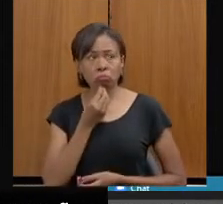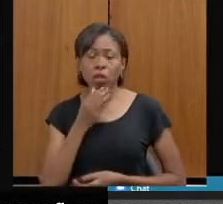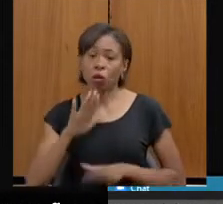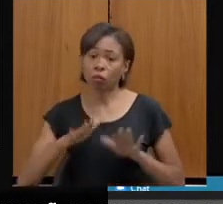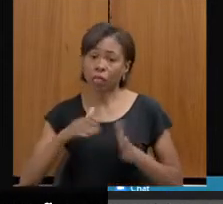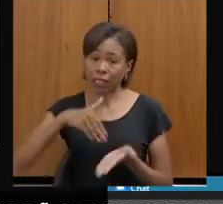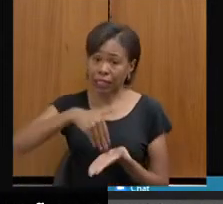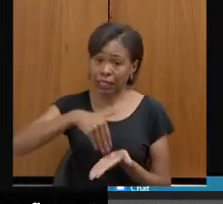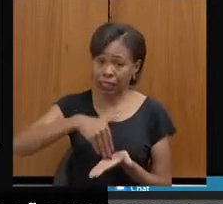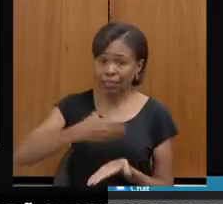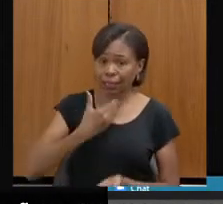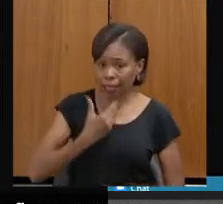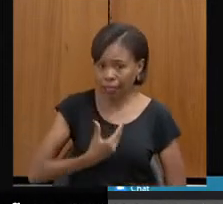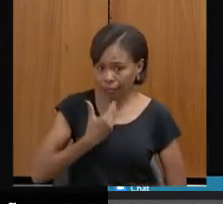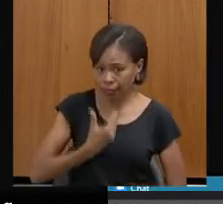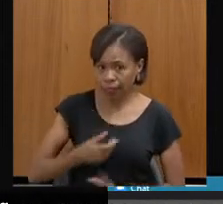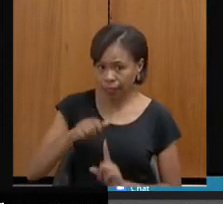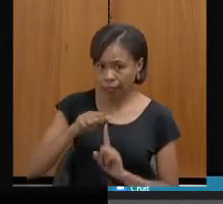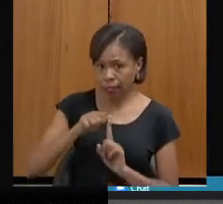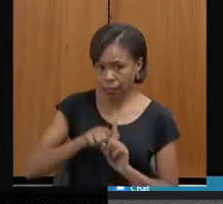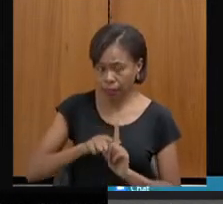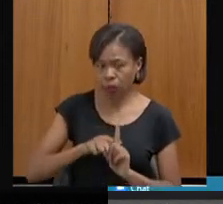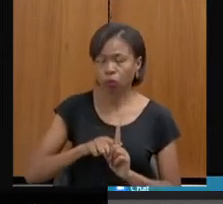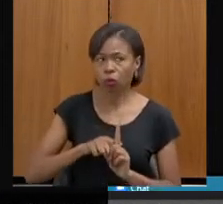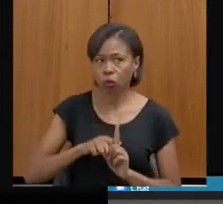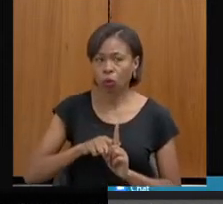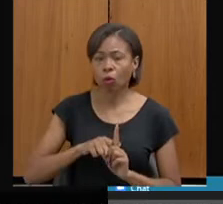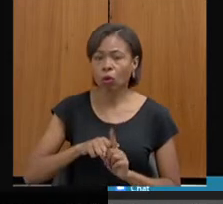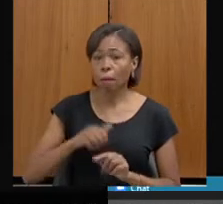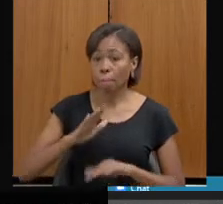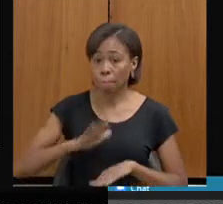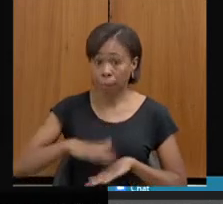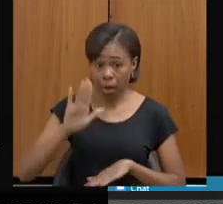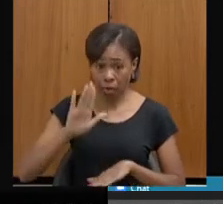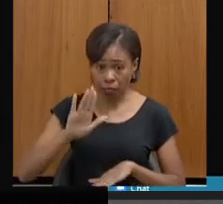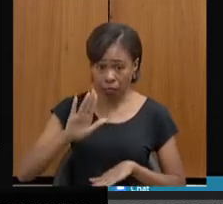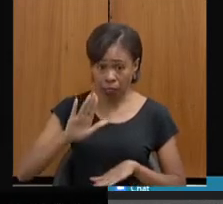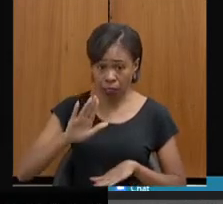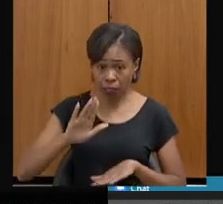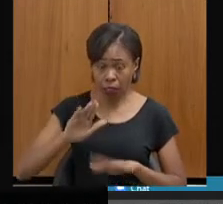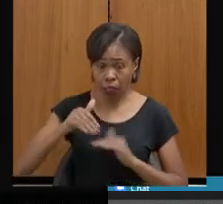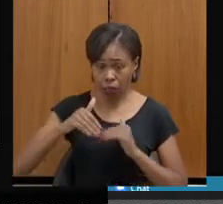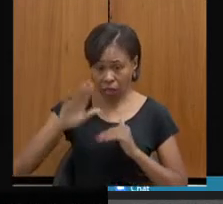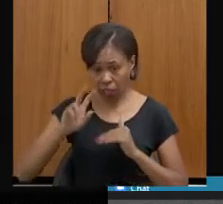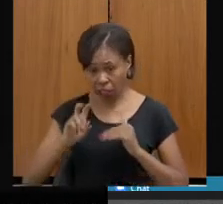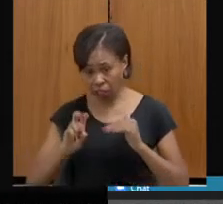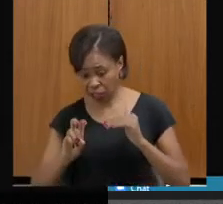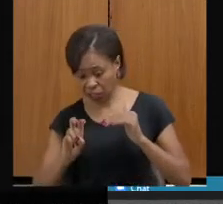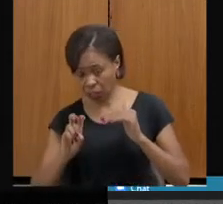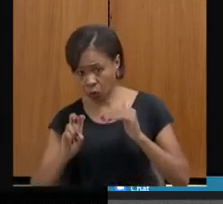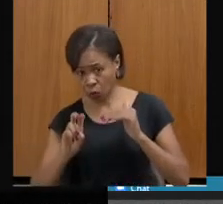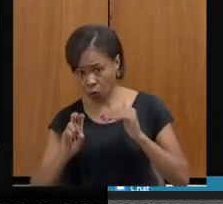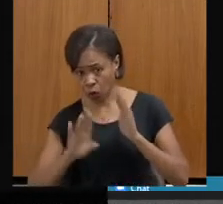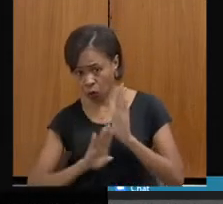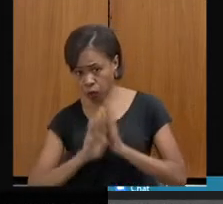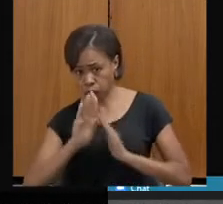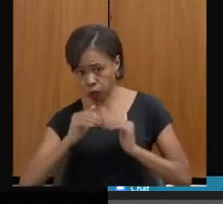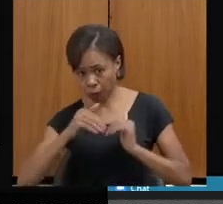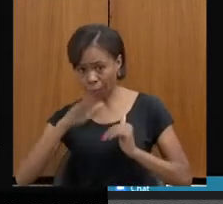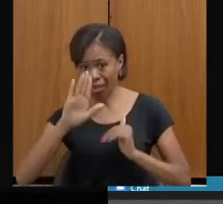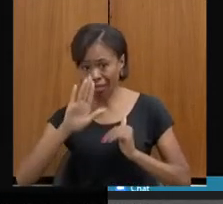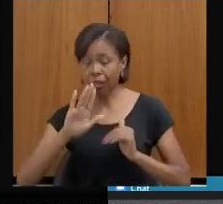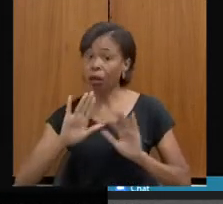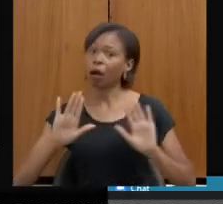ano, no final desse ano, em dezembro, de a gente ter mais unidades ali no nível 5? Subiram a esse nível? Eu vou ficar